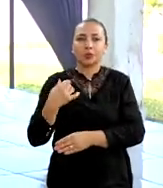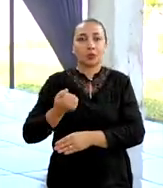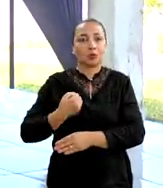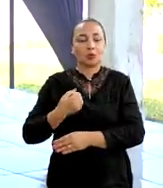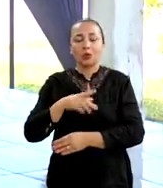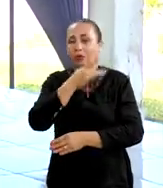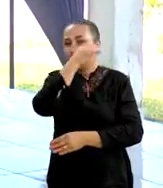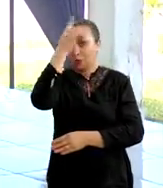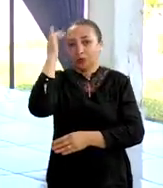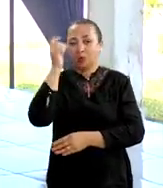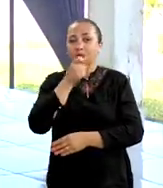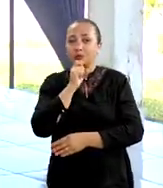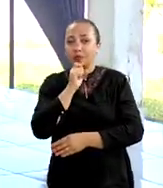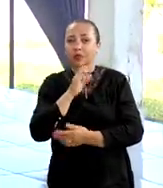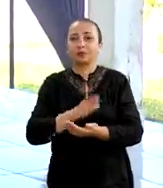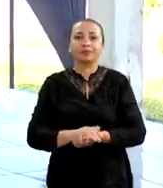idoso.